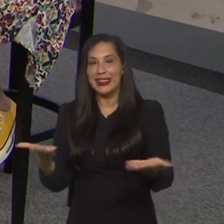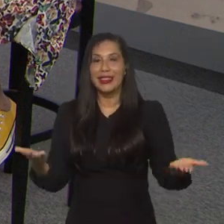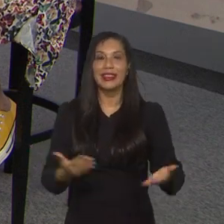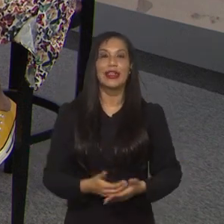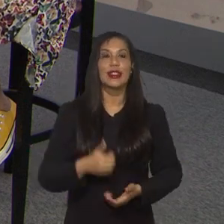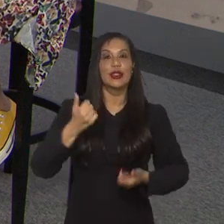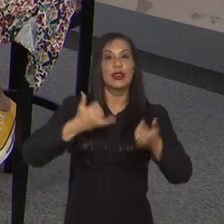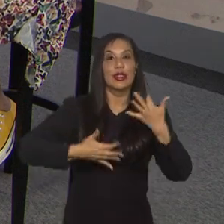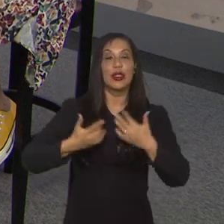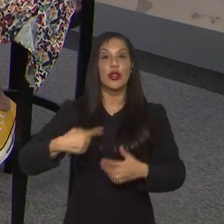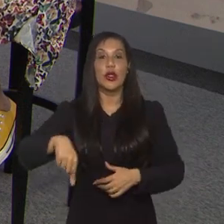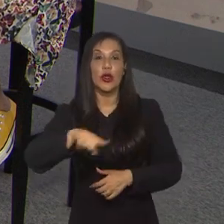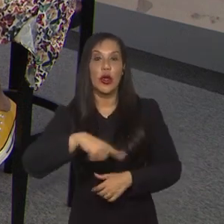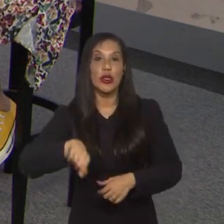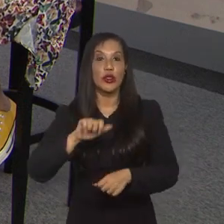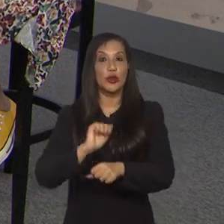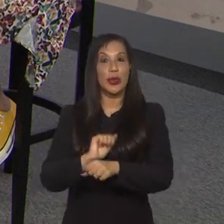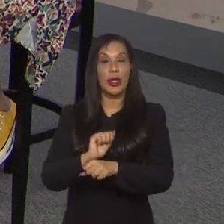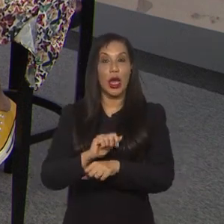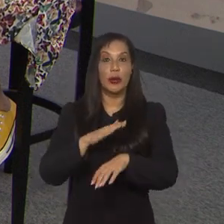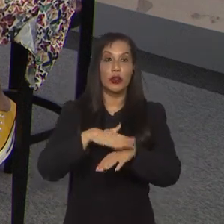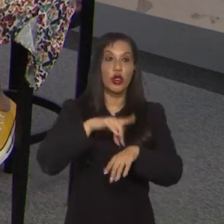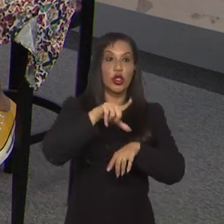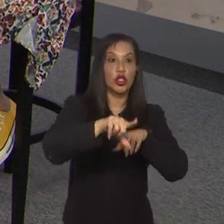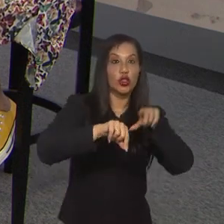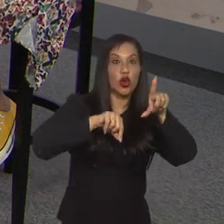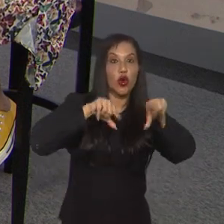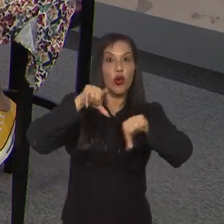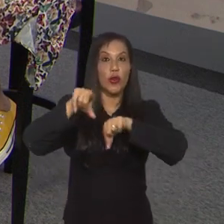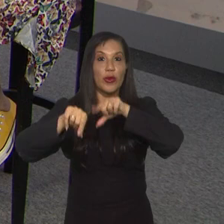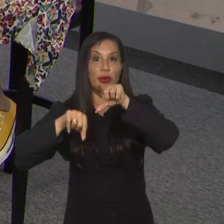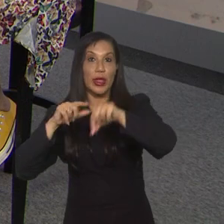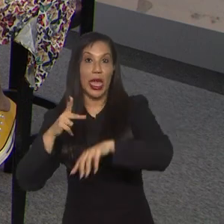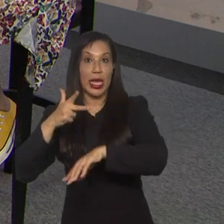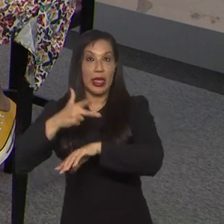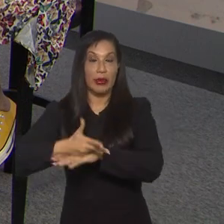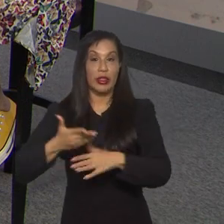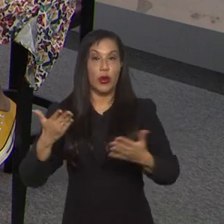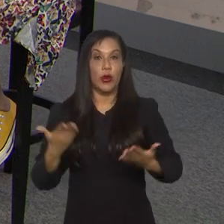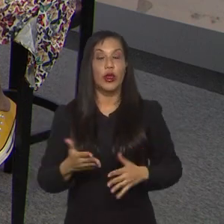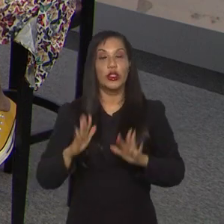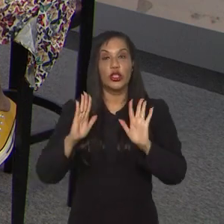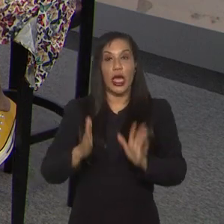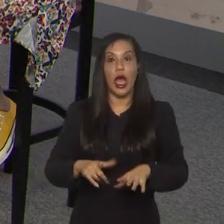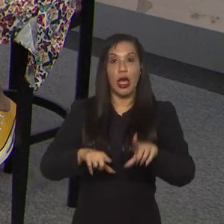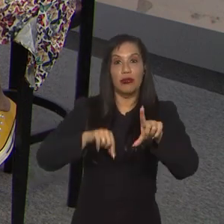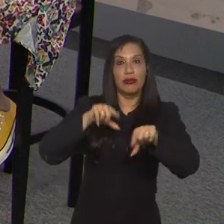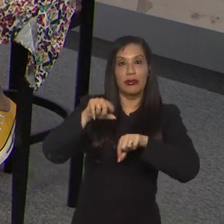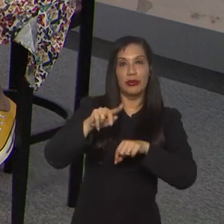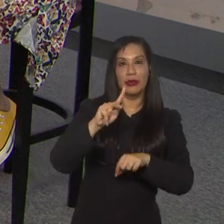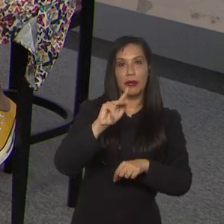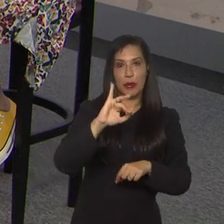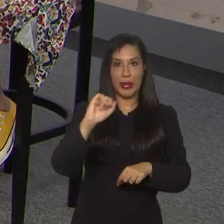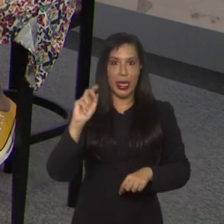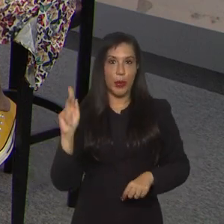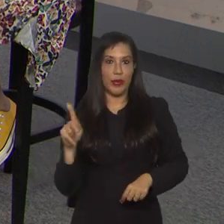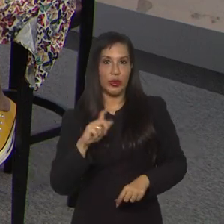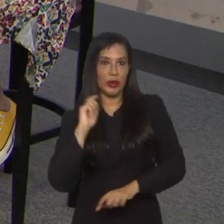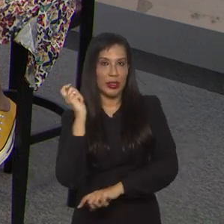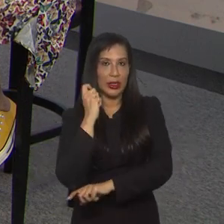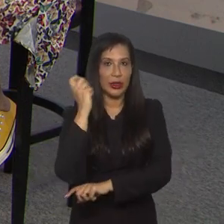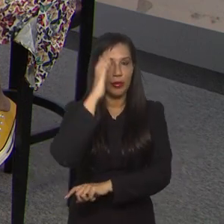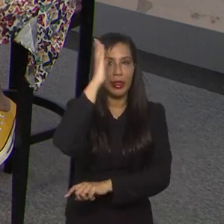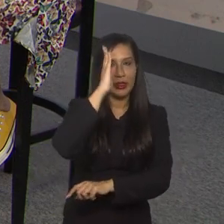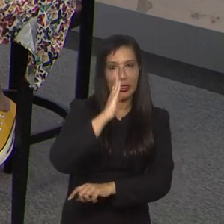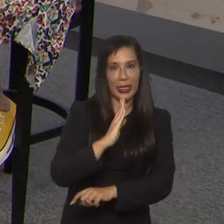Bom, a gente esperou a convocação, tá? Essa gravação depois da convocação de Pia Sandhog não é à toa.